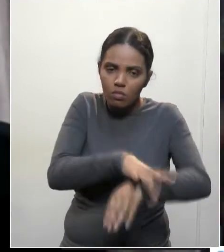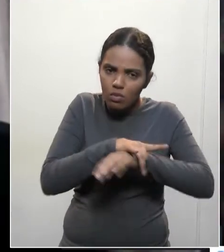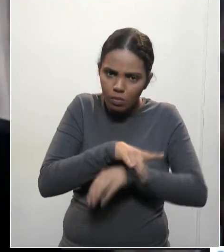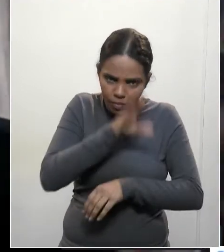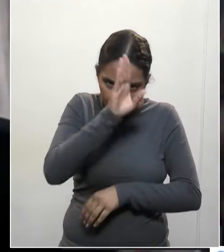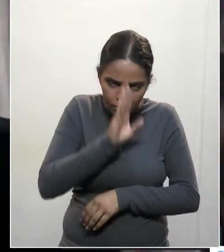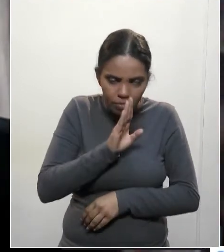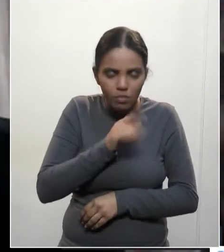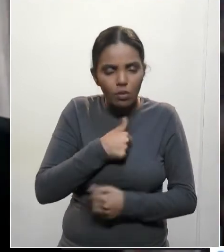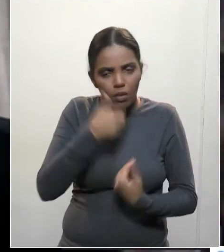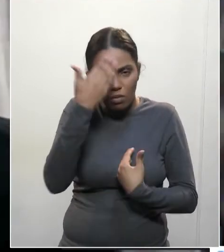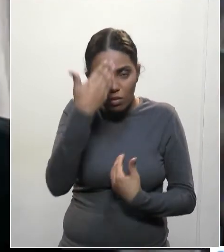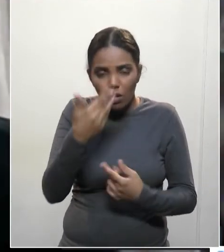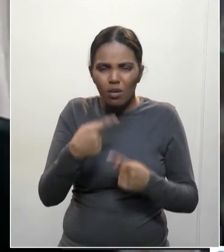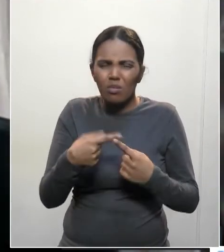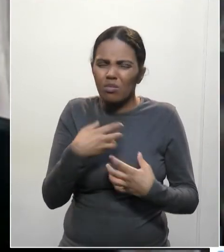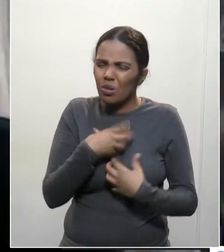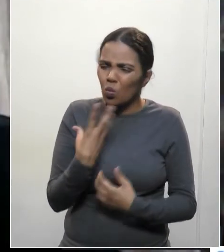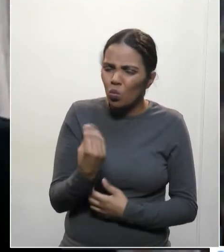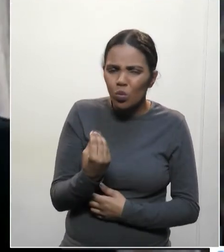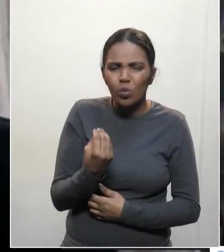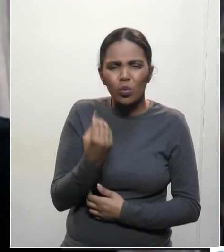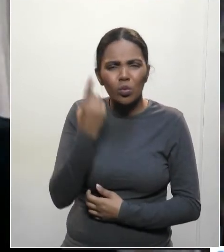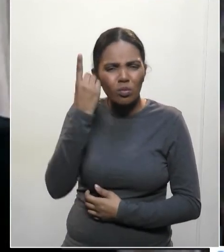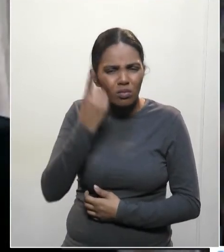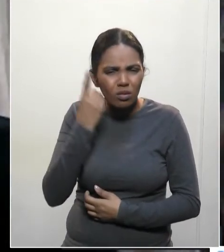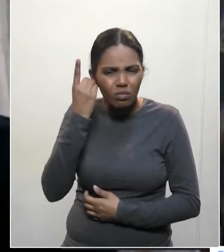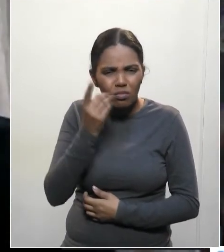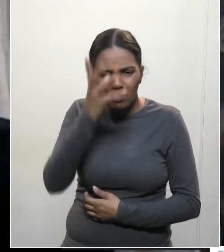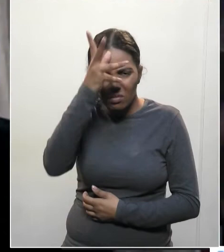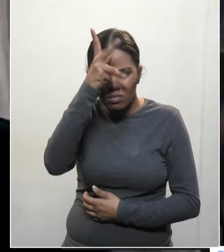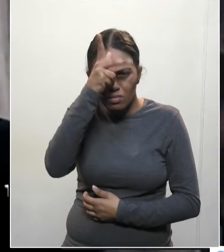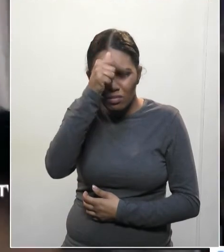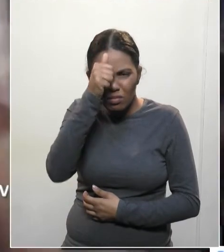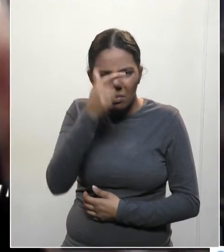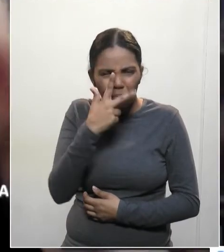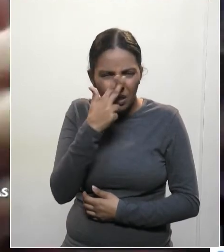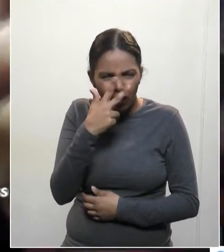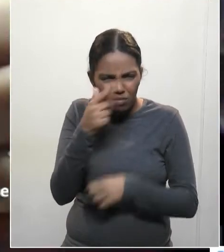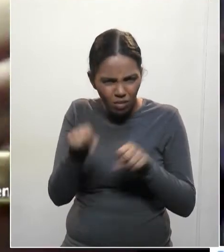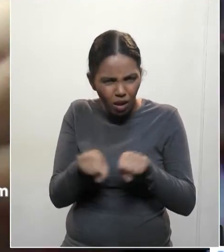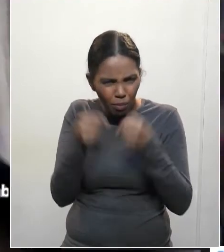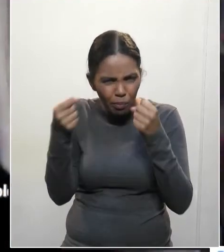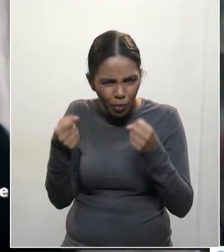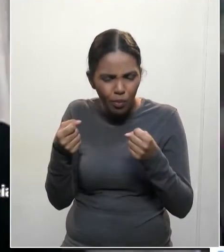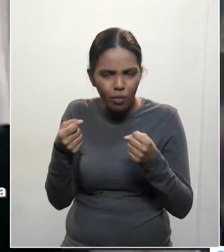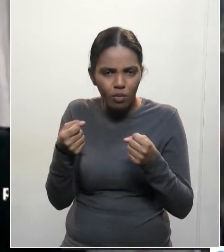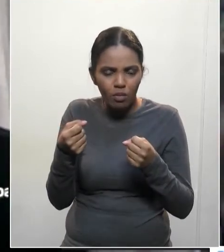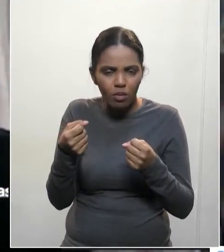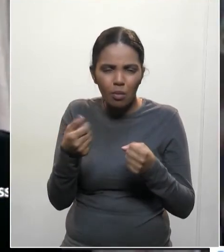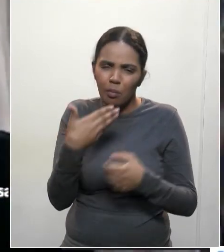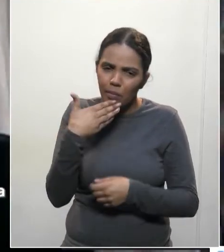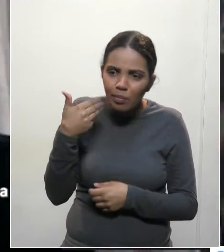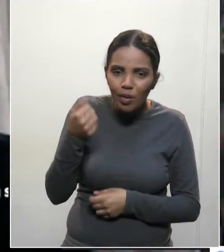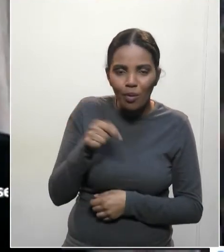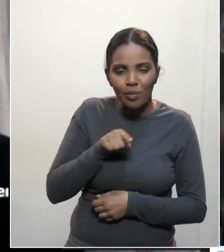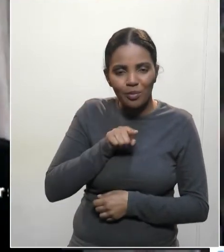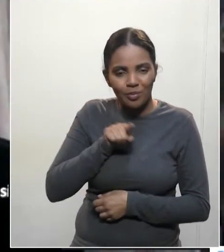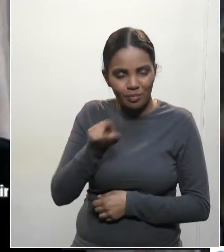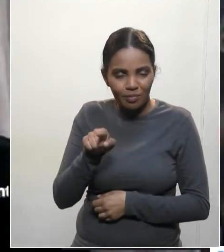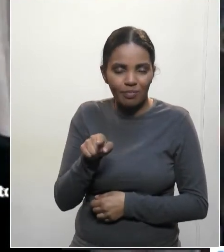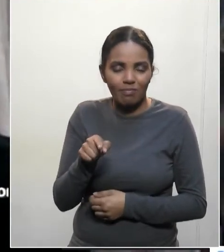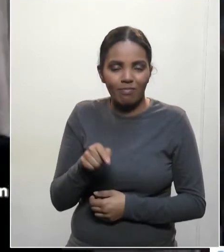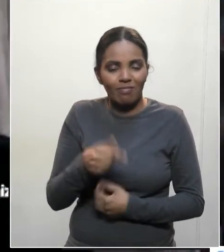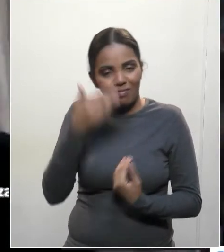sentimento ao deputado Galo parece que quebrou o galo, mas melhoras aí parceiro, estamos juntos, é isso aí presidente, obrigado.